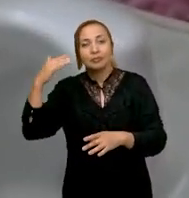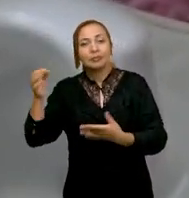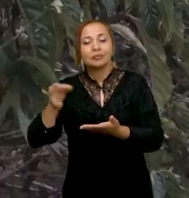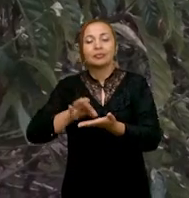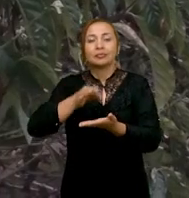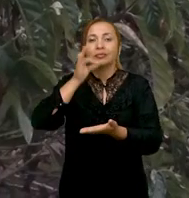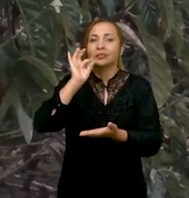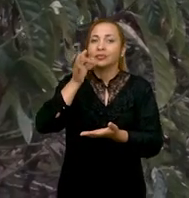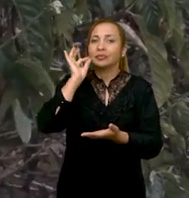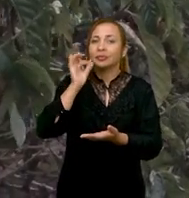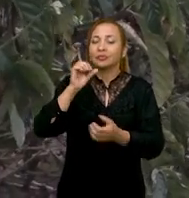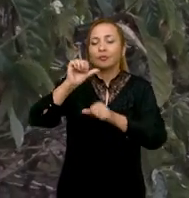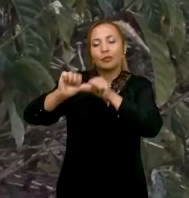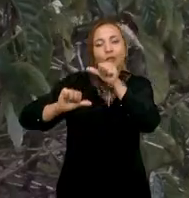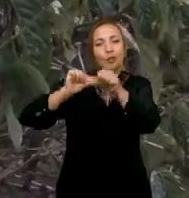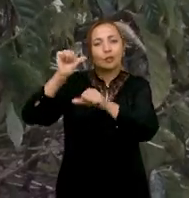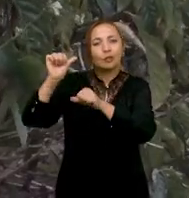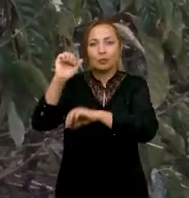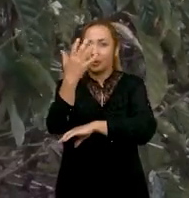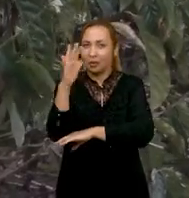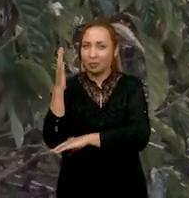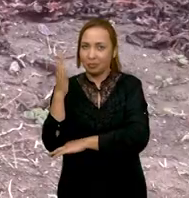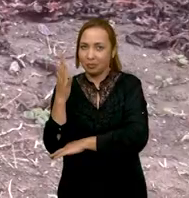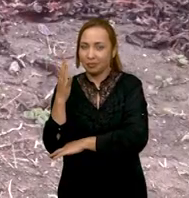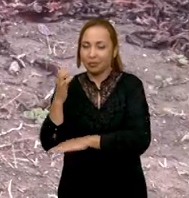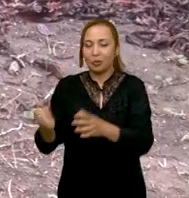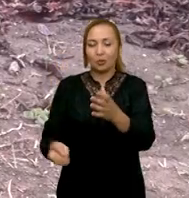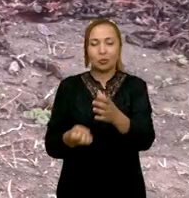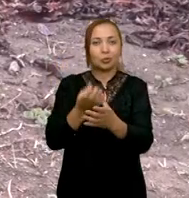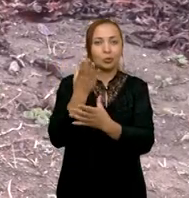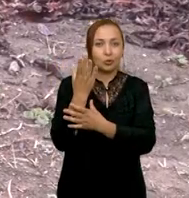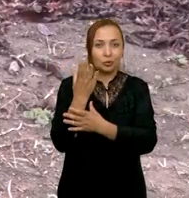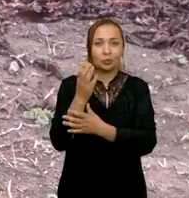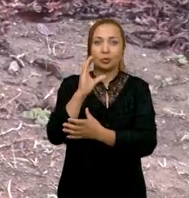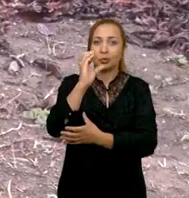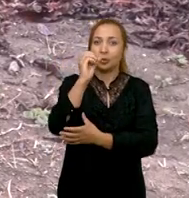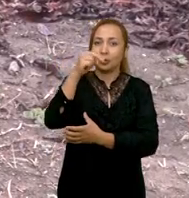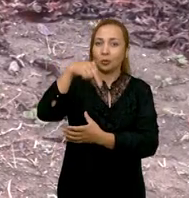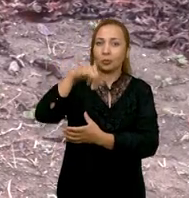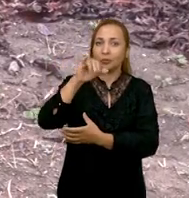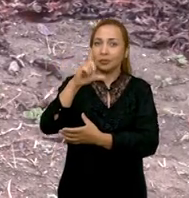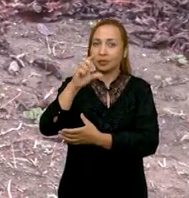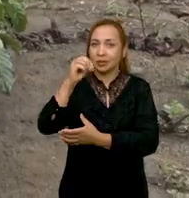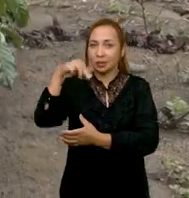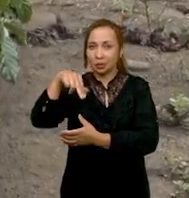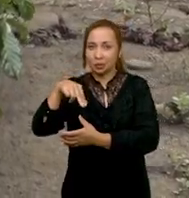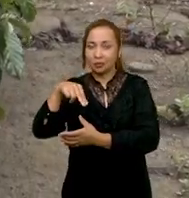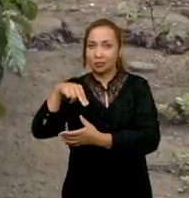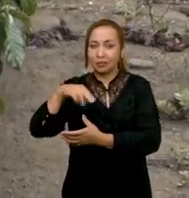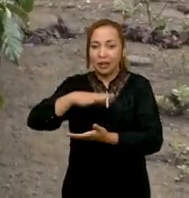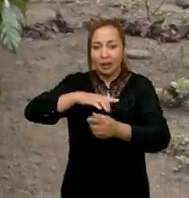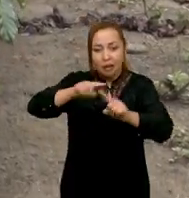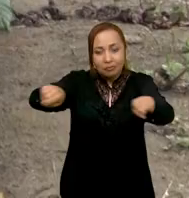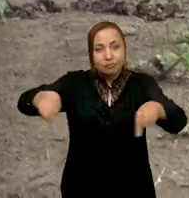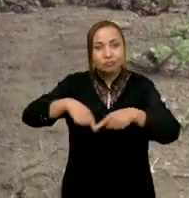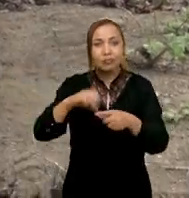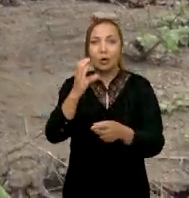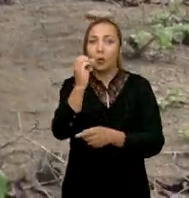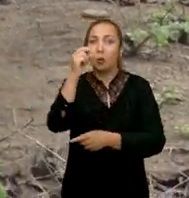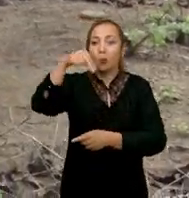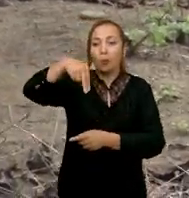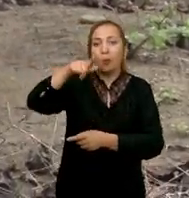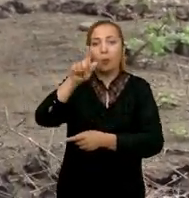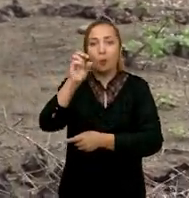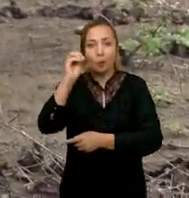do café e o desenvolvimento da planta. A origem do Cunilon já é a bacia do Congo, do rio Congo, ali